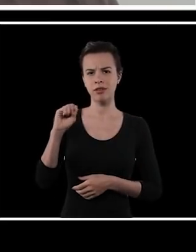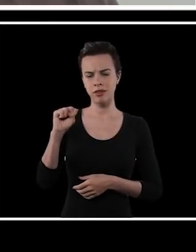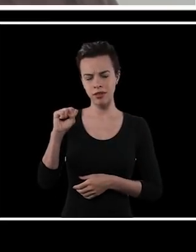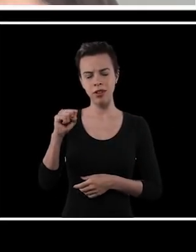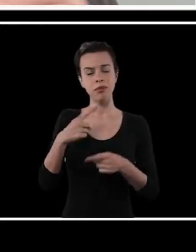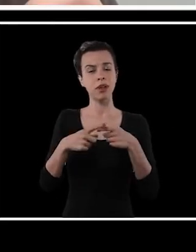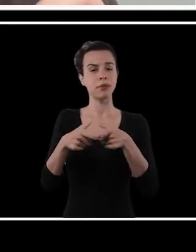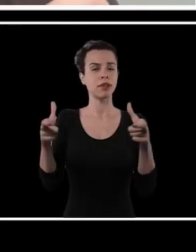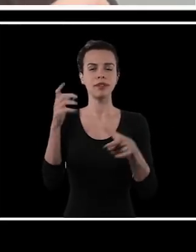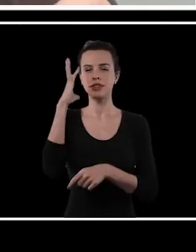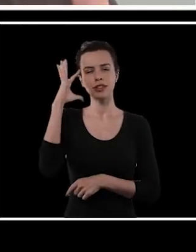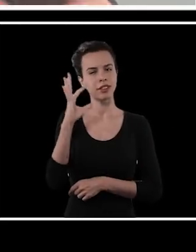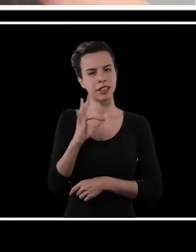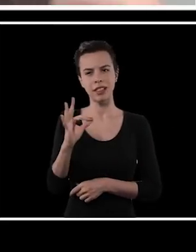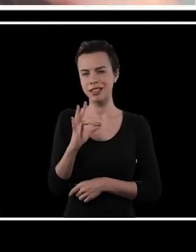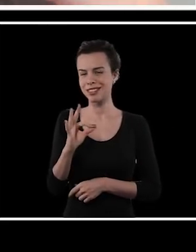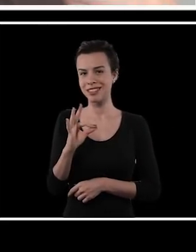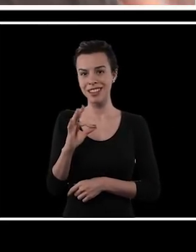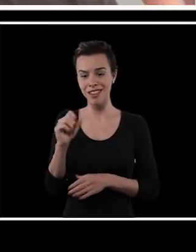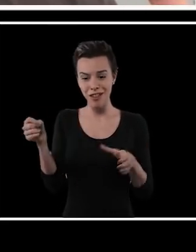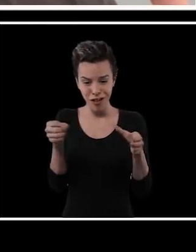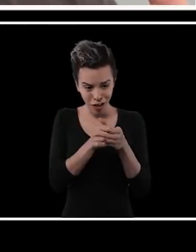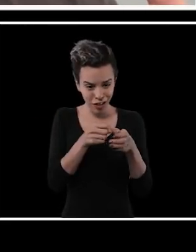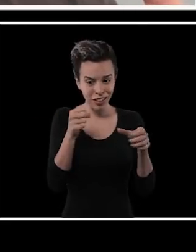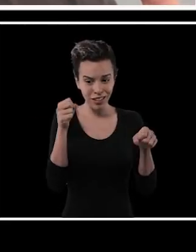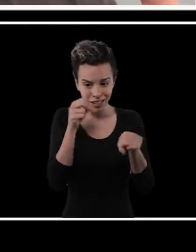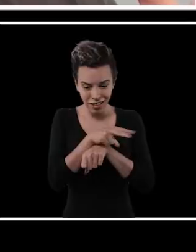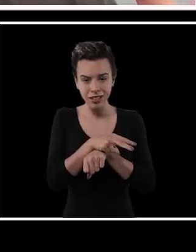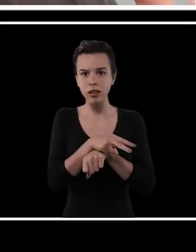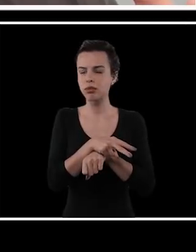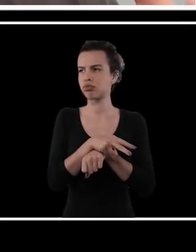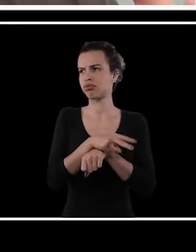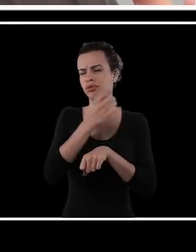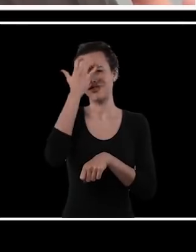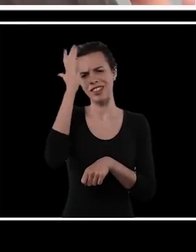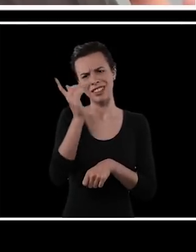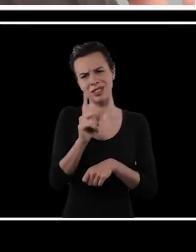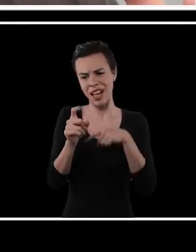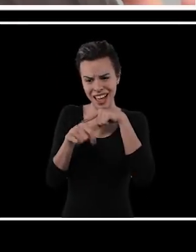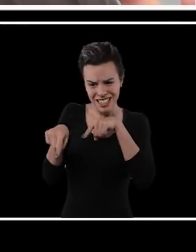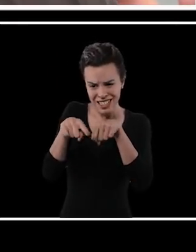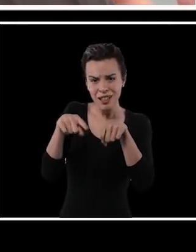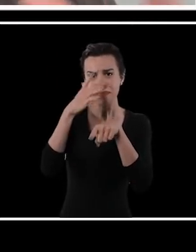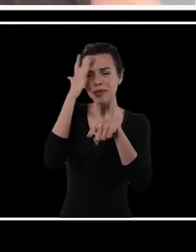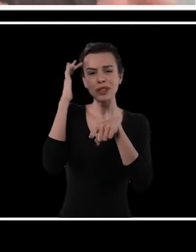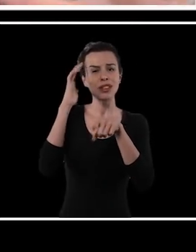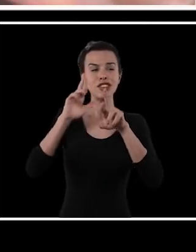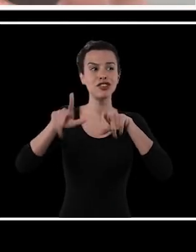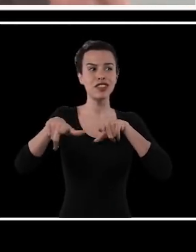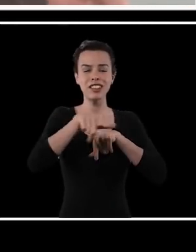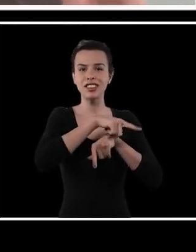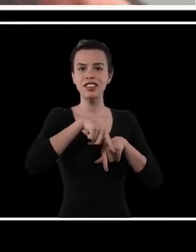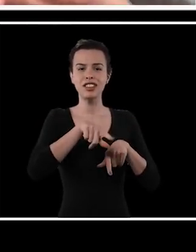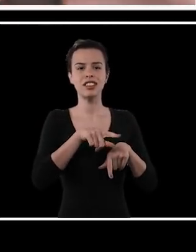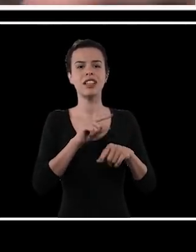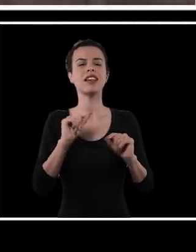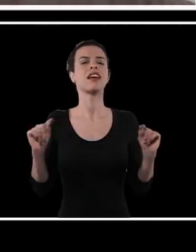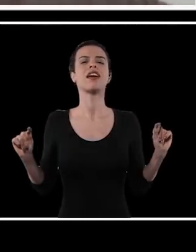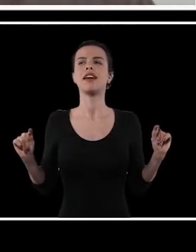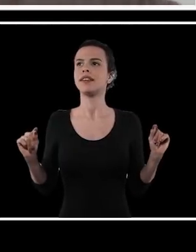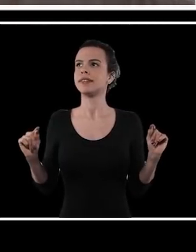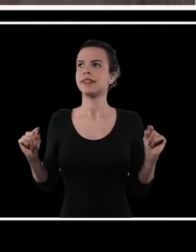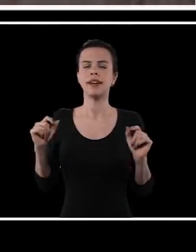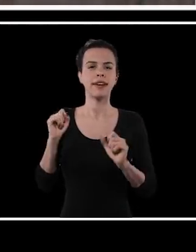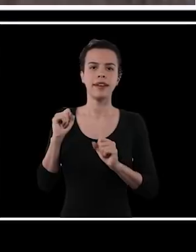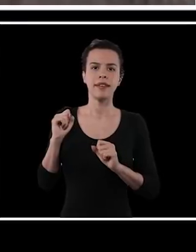é que muita gente não entende o quão excepcionais são os alunos que entram por cotas, né, ou, é assim, né, de